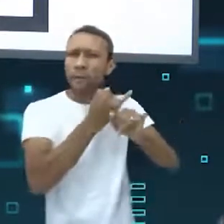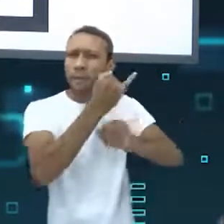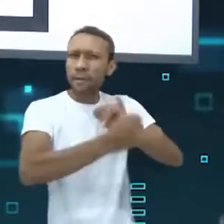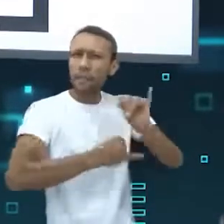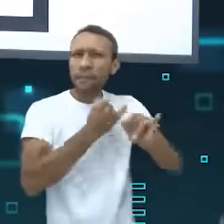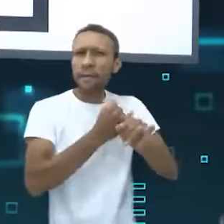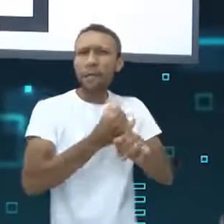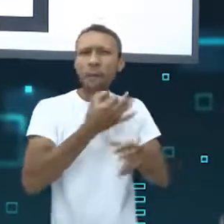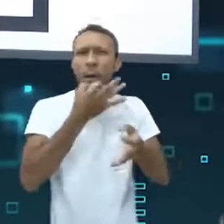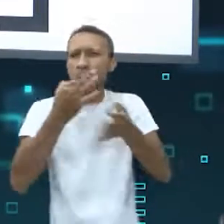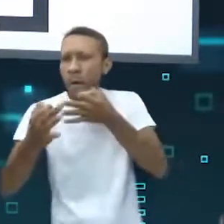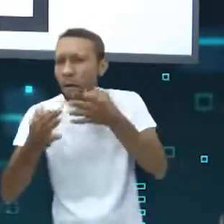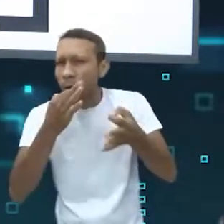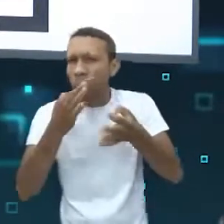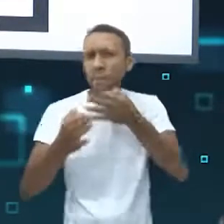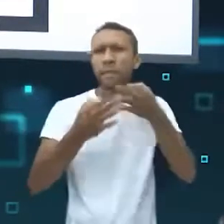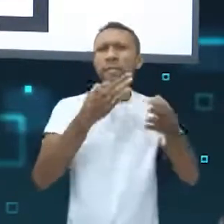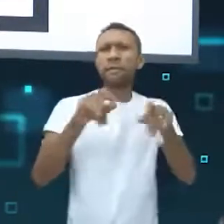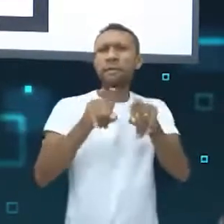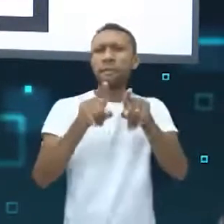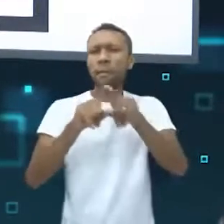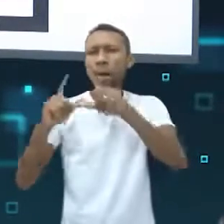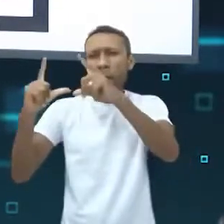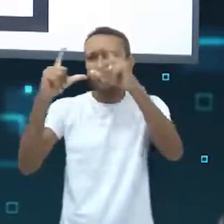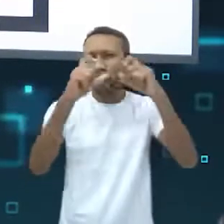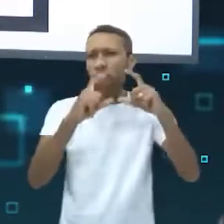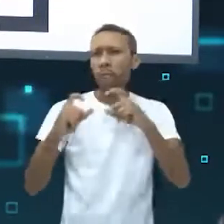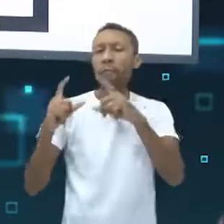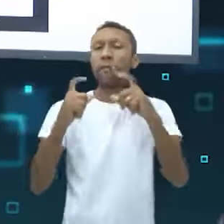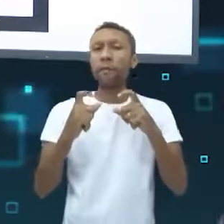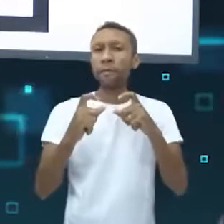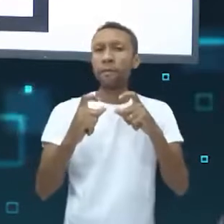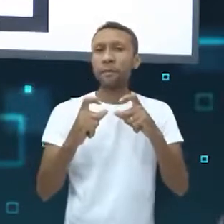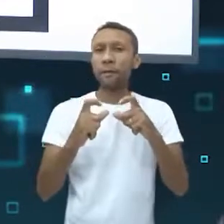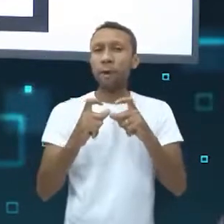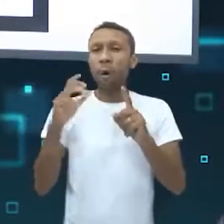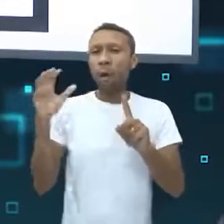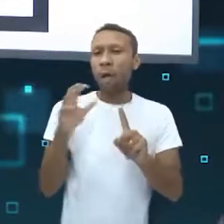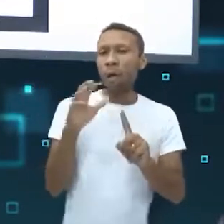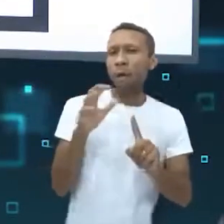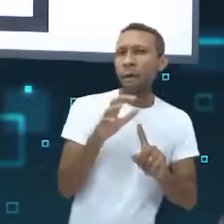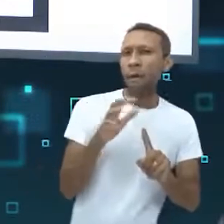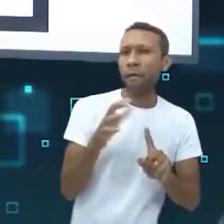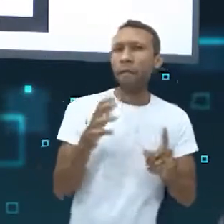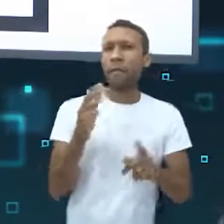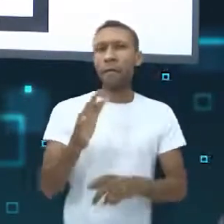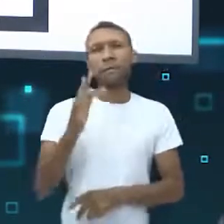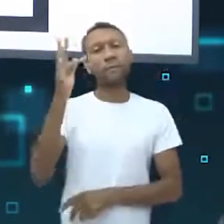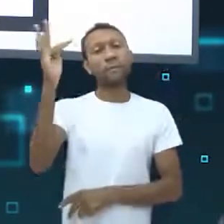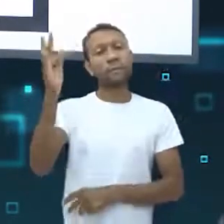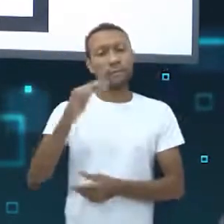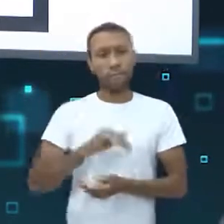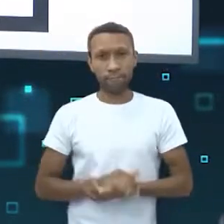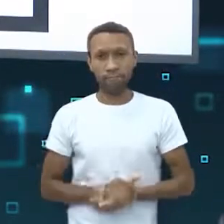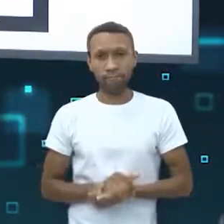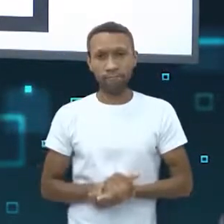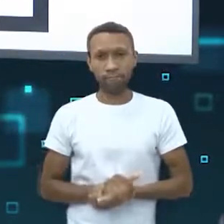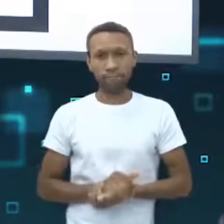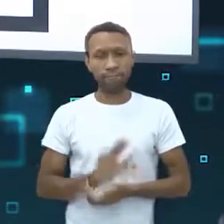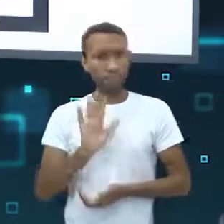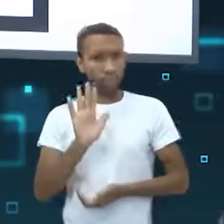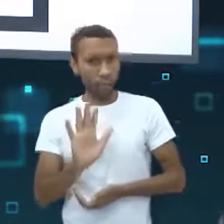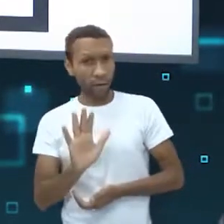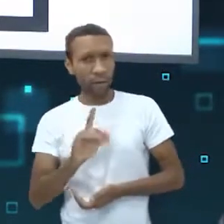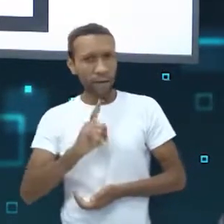nas opiniões que você compartilha e as fotos que você posta. Que influência elas podem ter no seu futuro? E